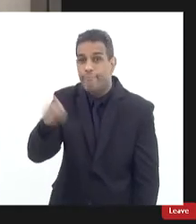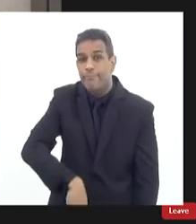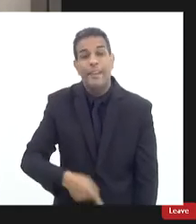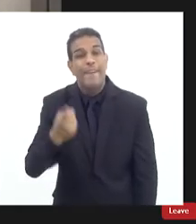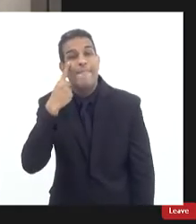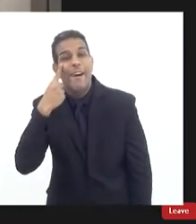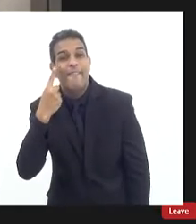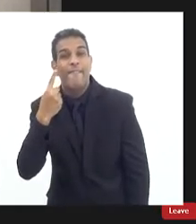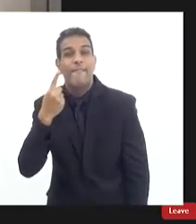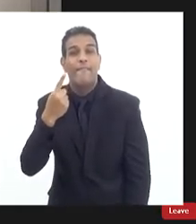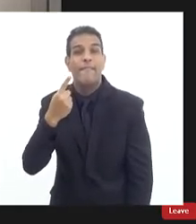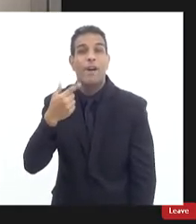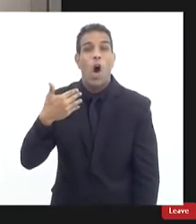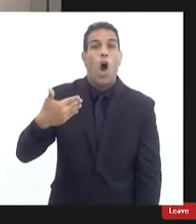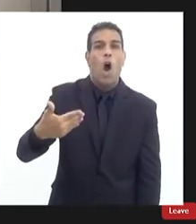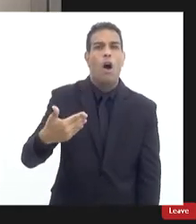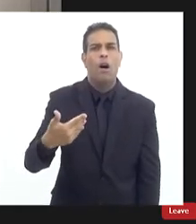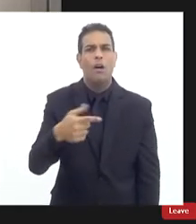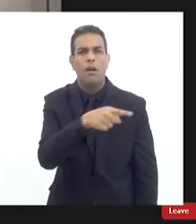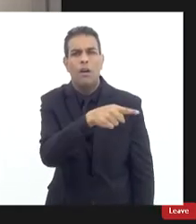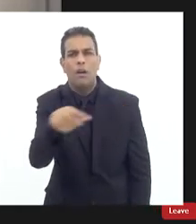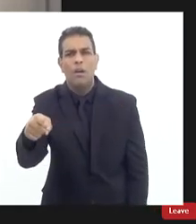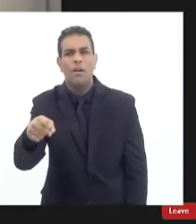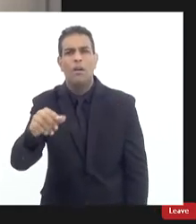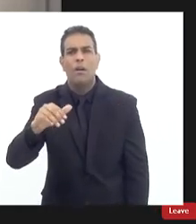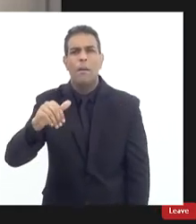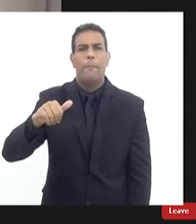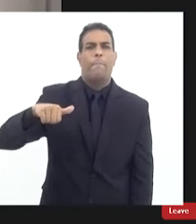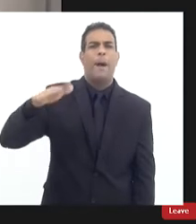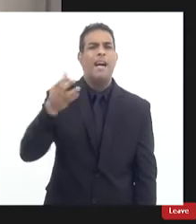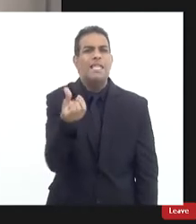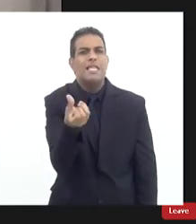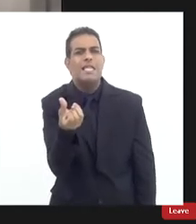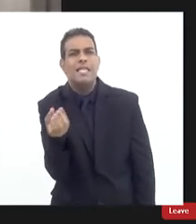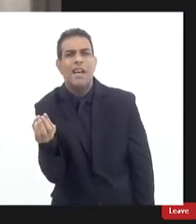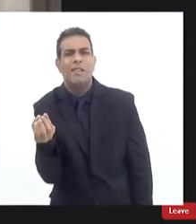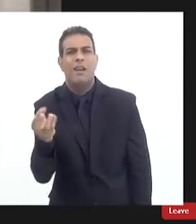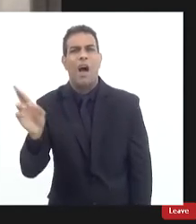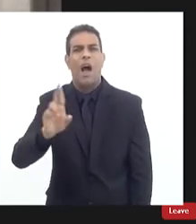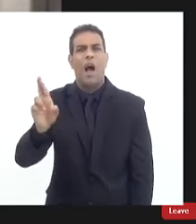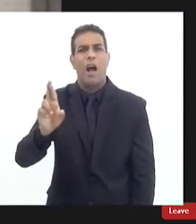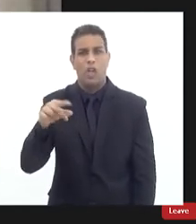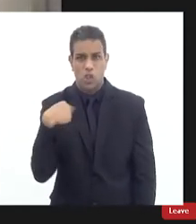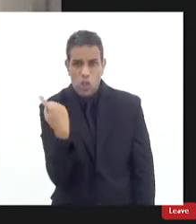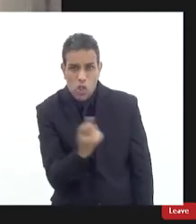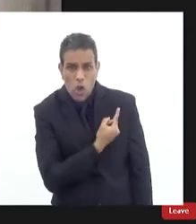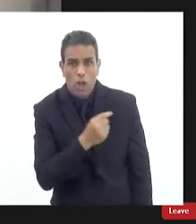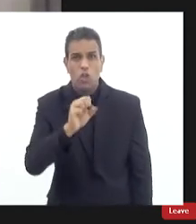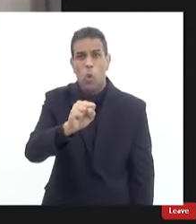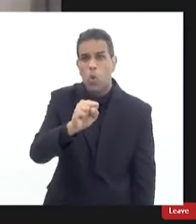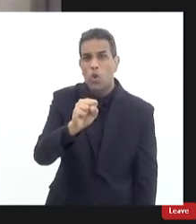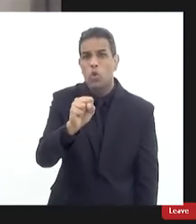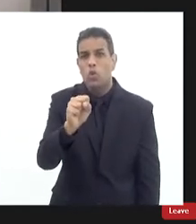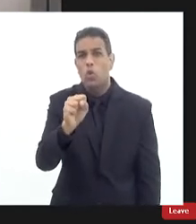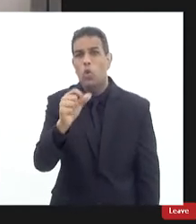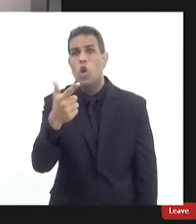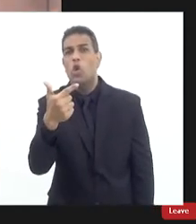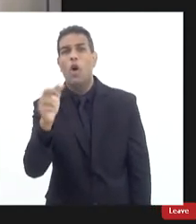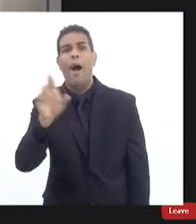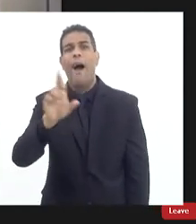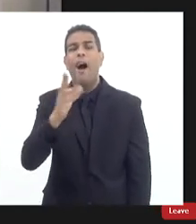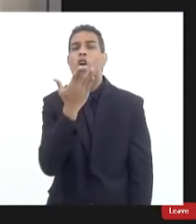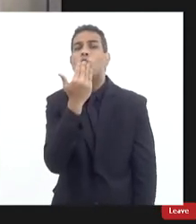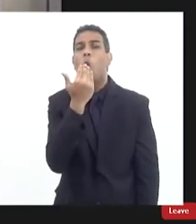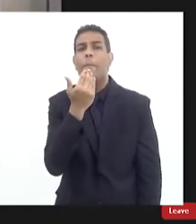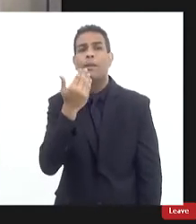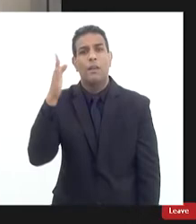ver tal então todo mundo recebe acima de 60 nós recebemos de 8 a 12 então o que eu quero dizer mas